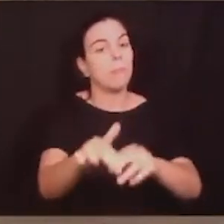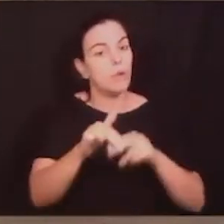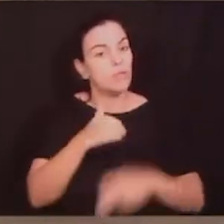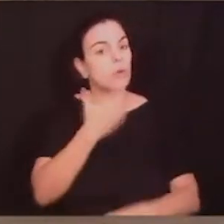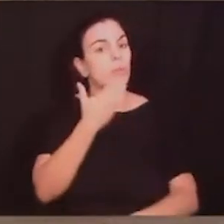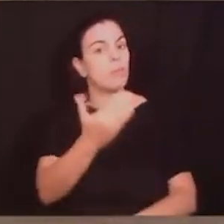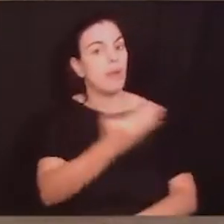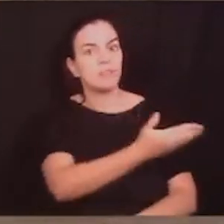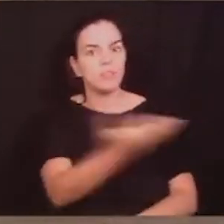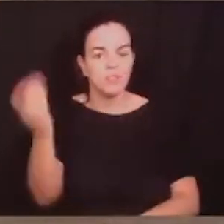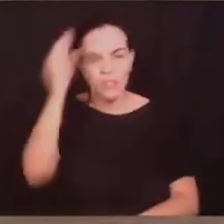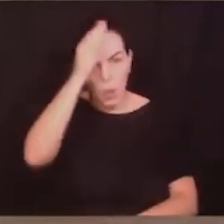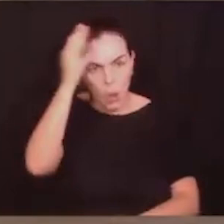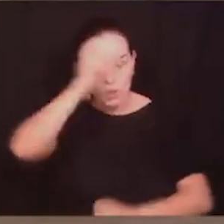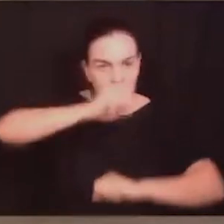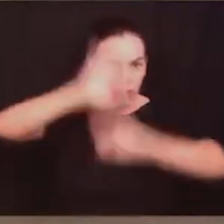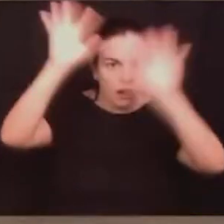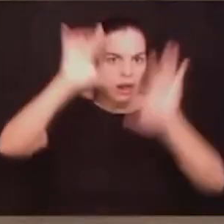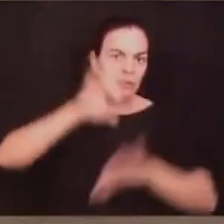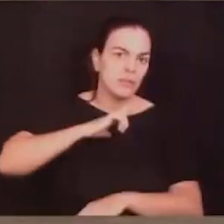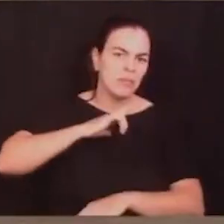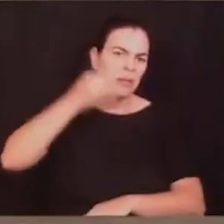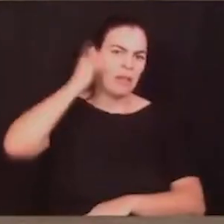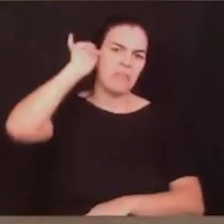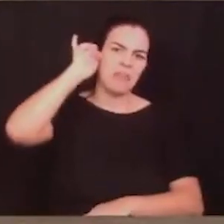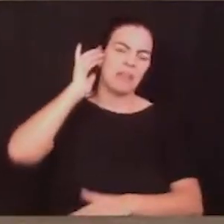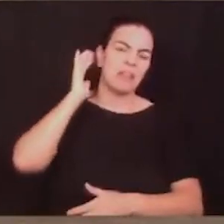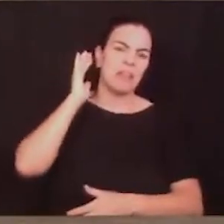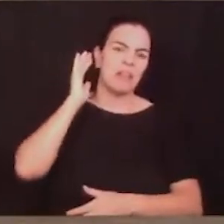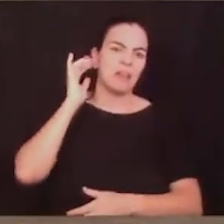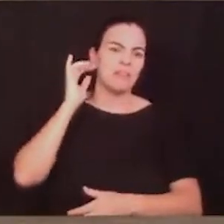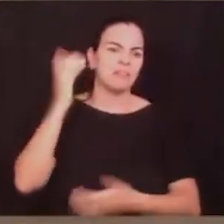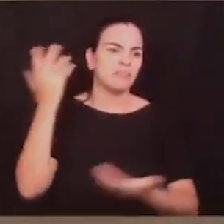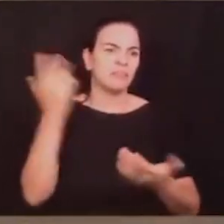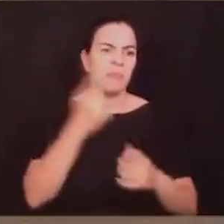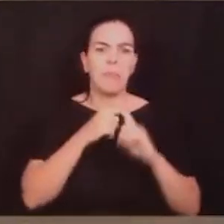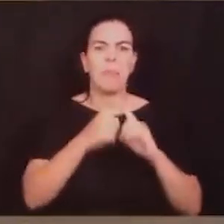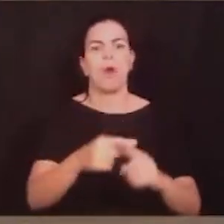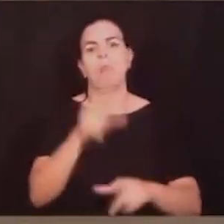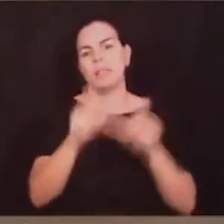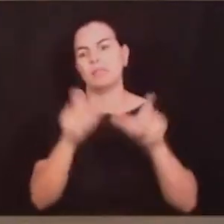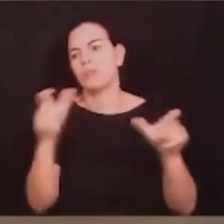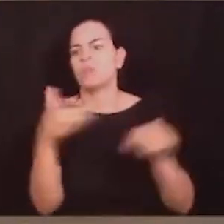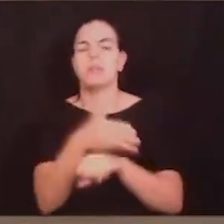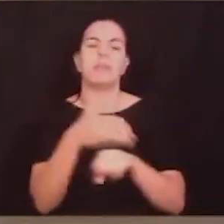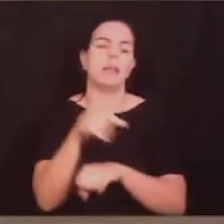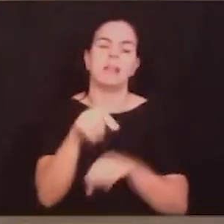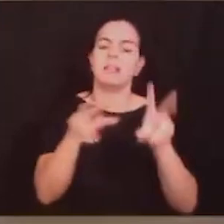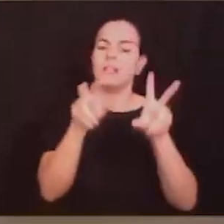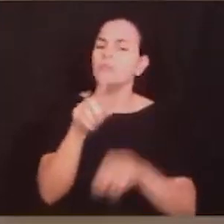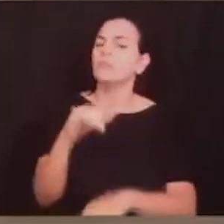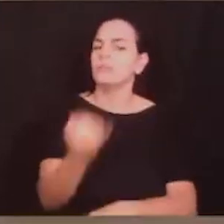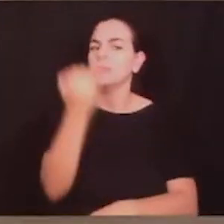senso de todos os colegas, para que não impeçam que o povo participe deste assunto, deste debate que é tão importante. Muito obrigado.